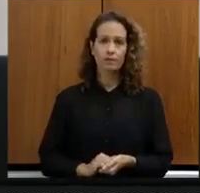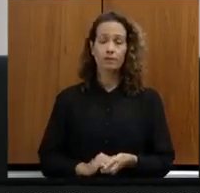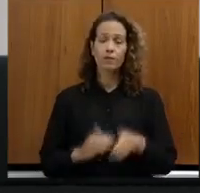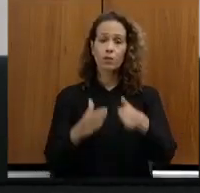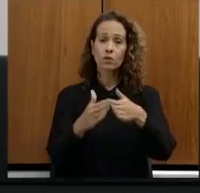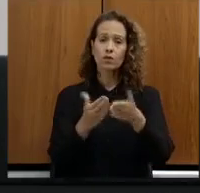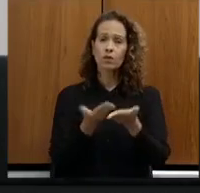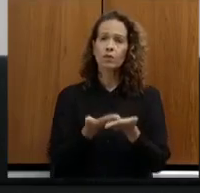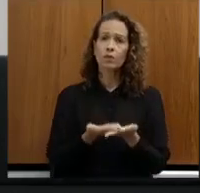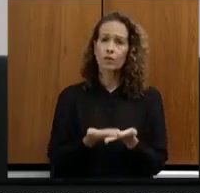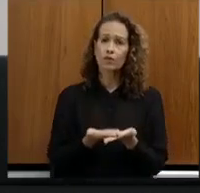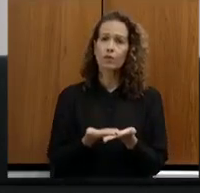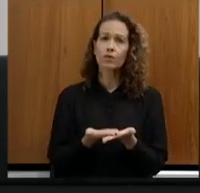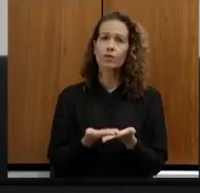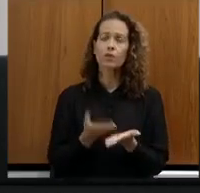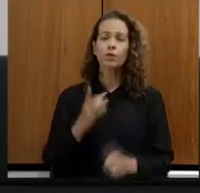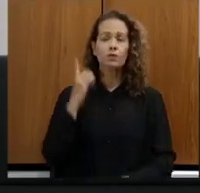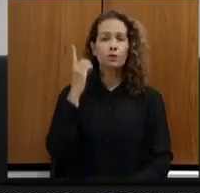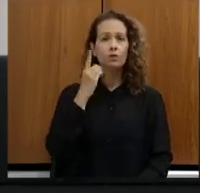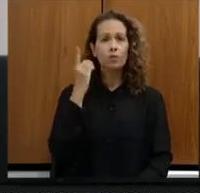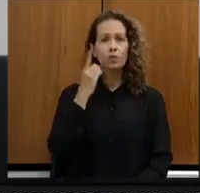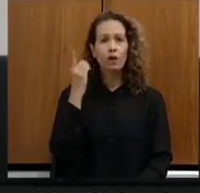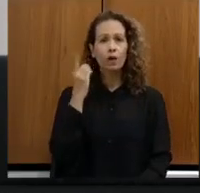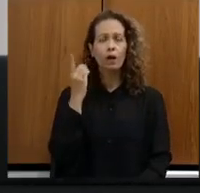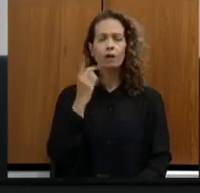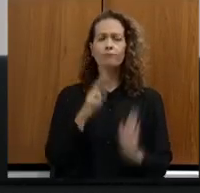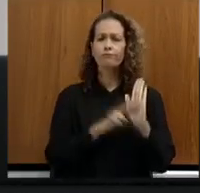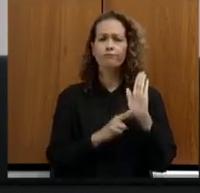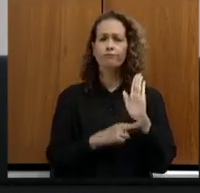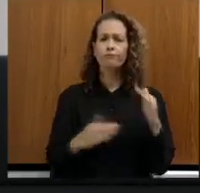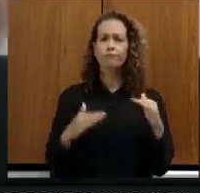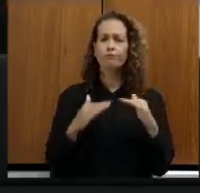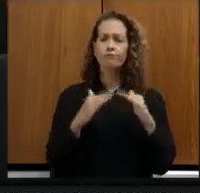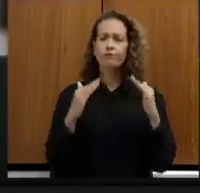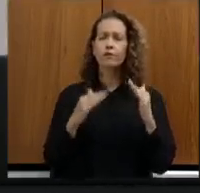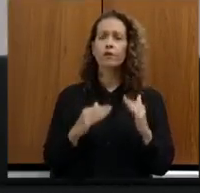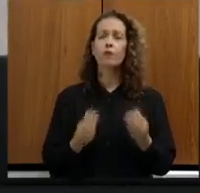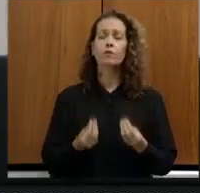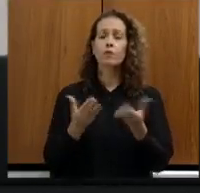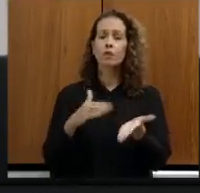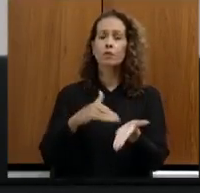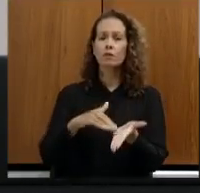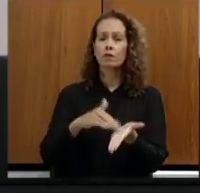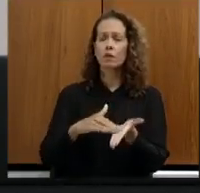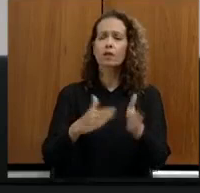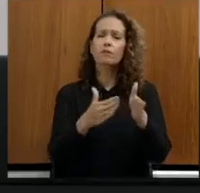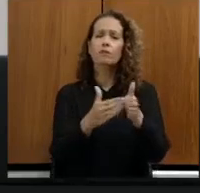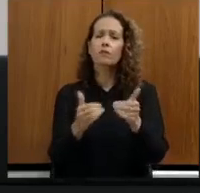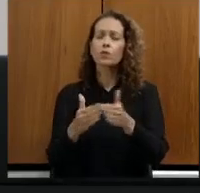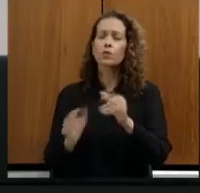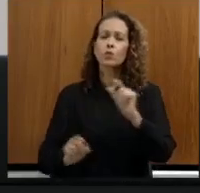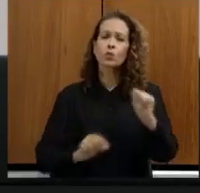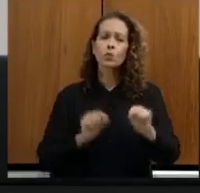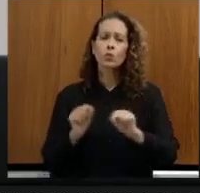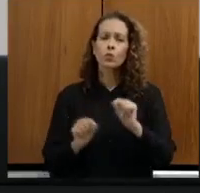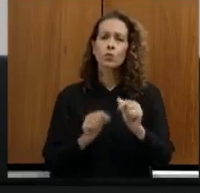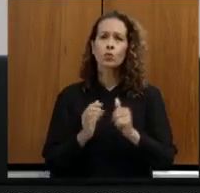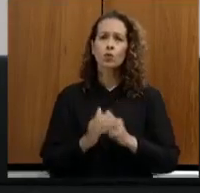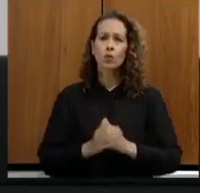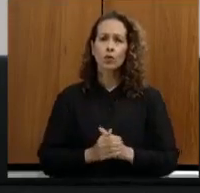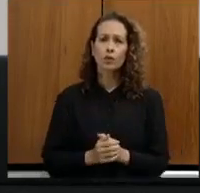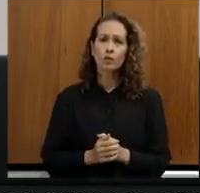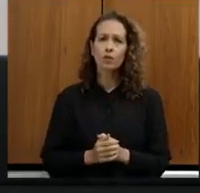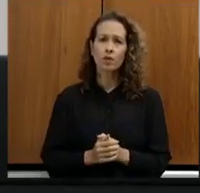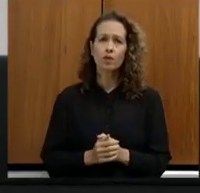Requerimento, o deputado, nos termos regimentais, requer que seja encaminhada à Secretaria de Estado de Meio Ambiente pedido de providências para que cobre dos empreendimentos